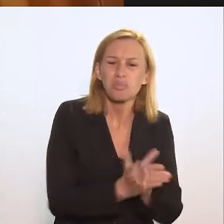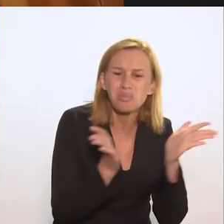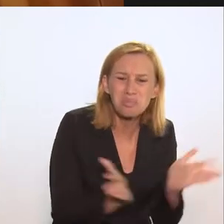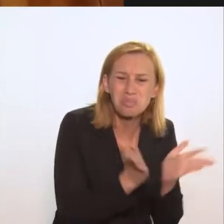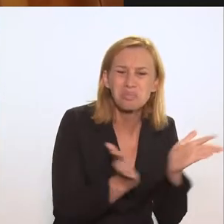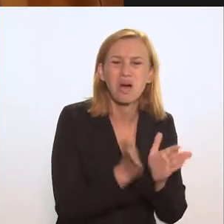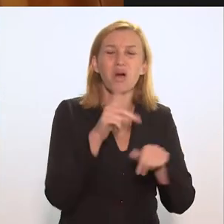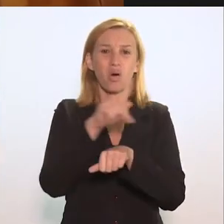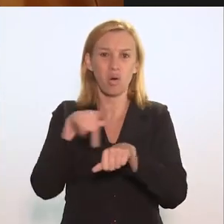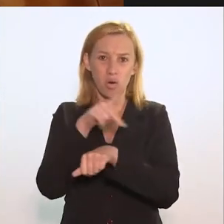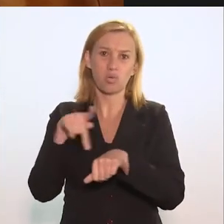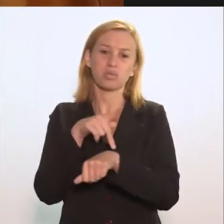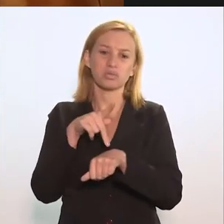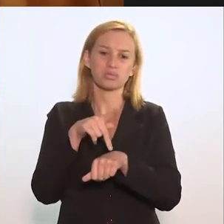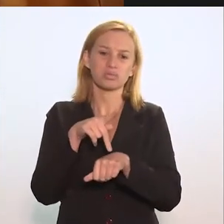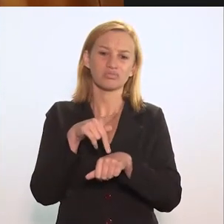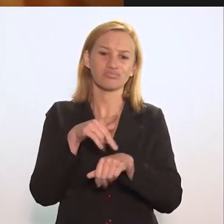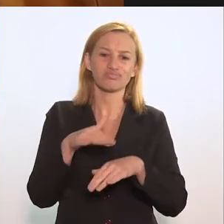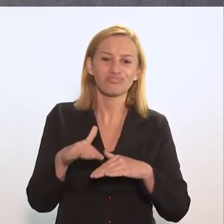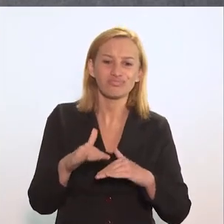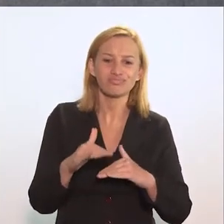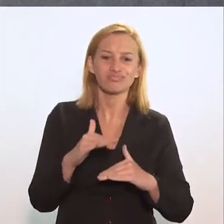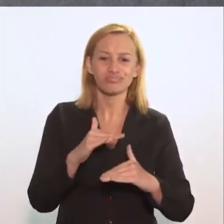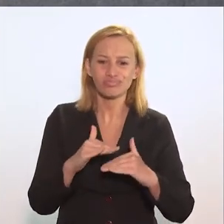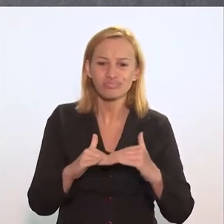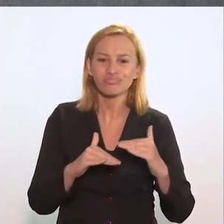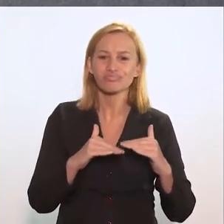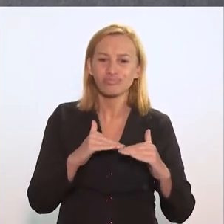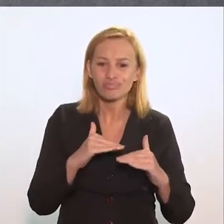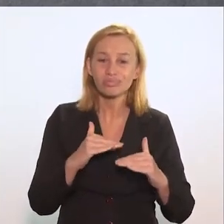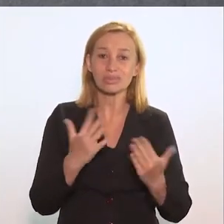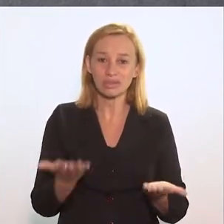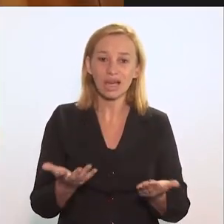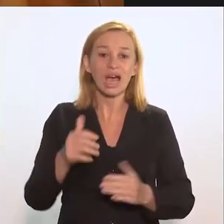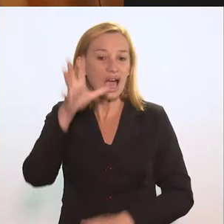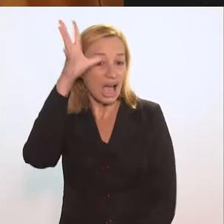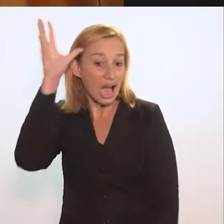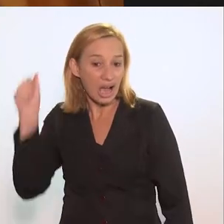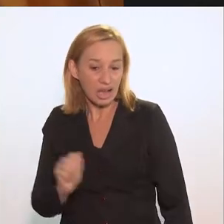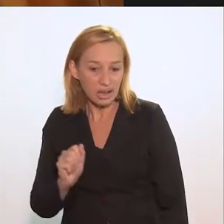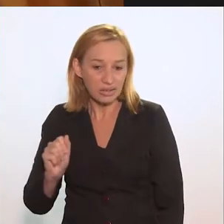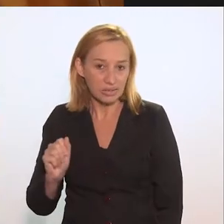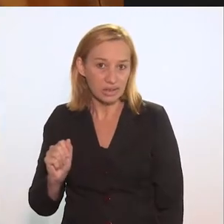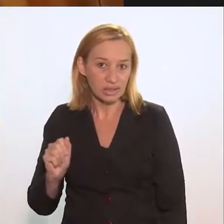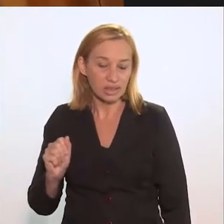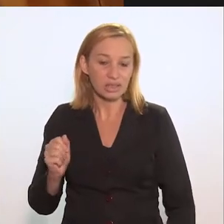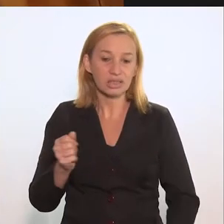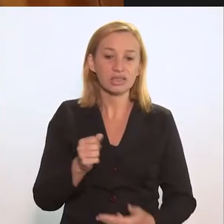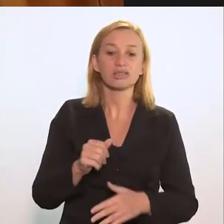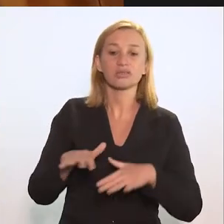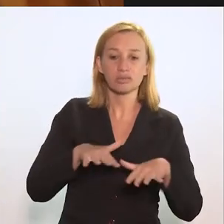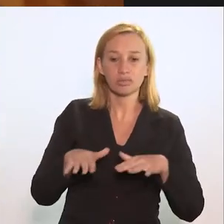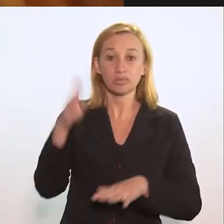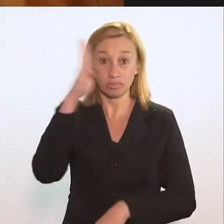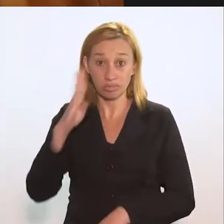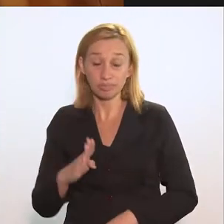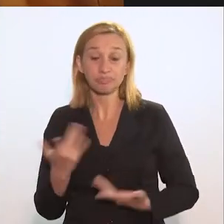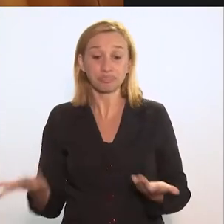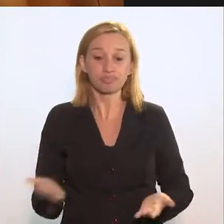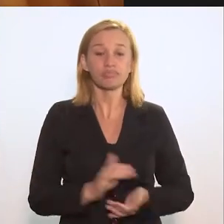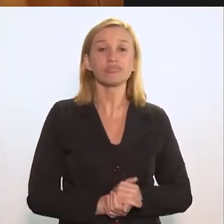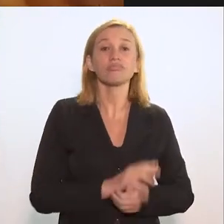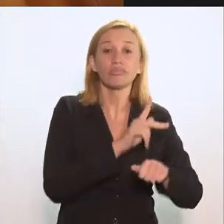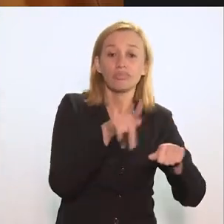desses países são os países pobres ou os países em desenvolvimento. Os países pobres, principalmente os países da África, da Ásia, os países de